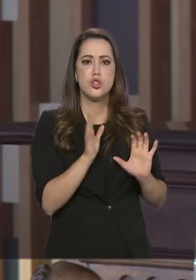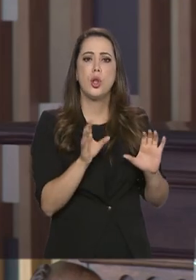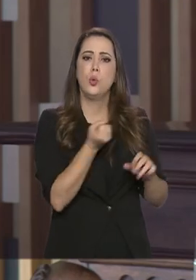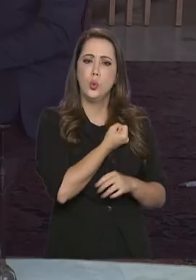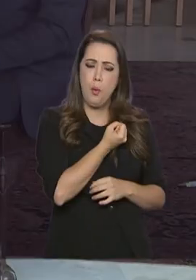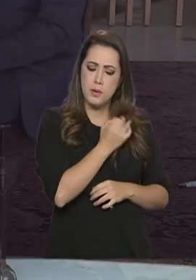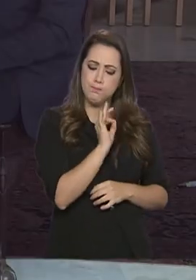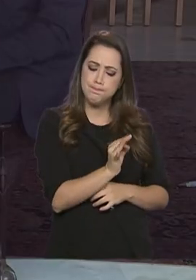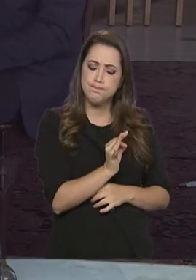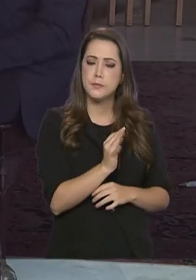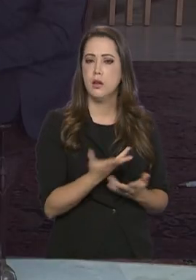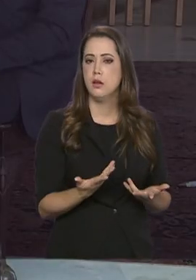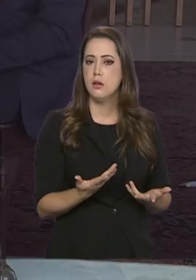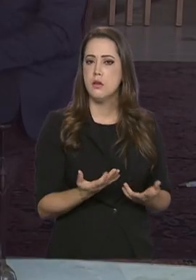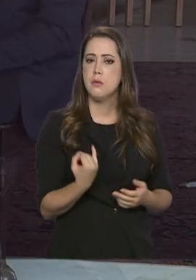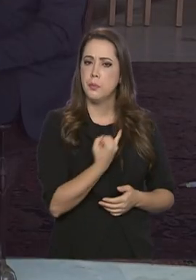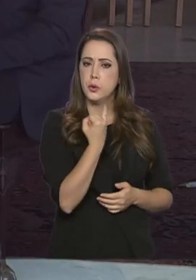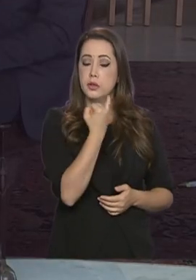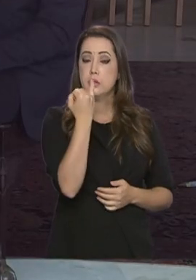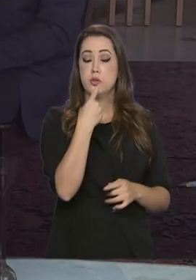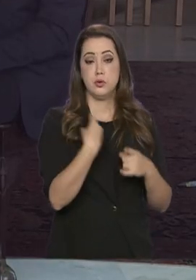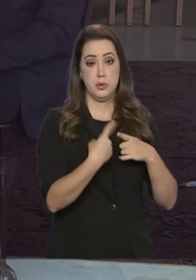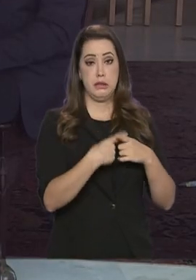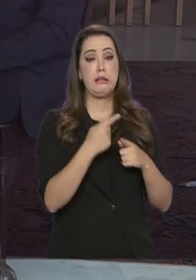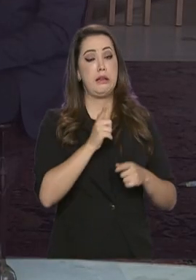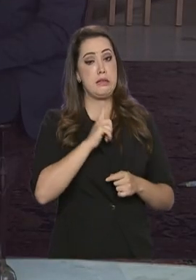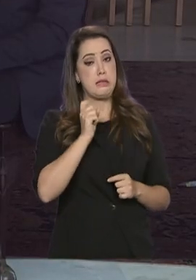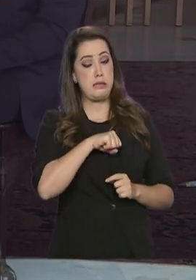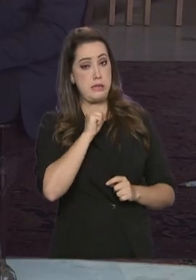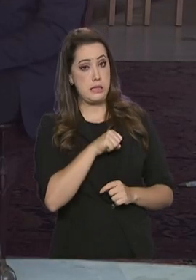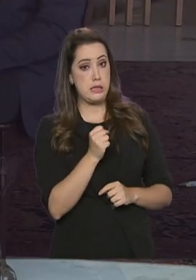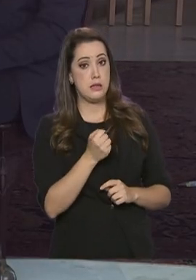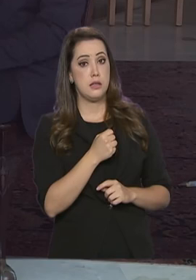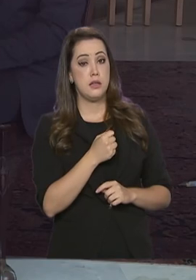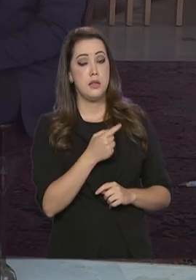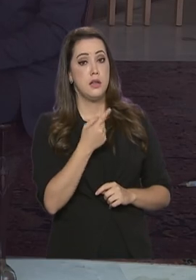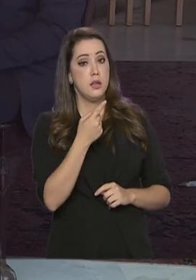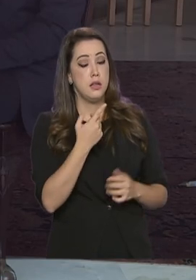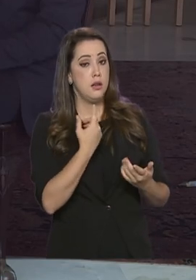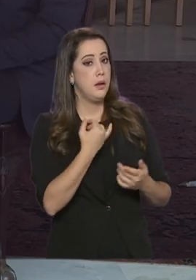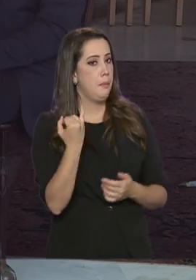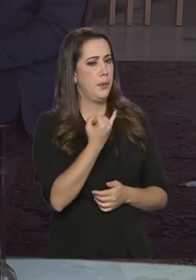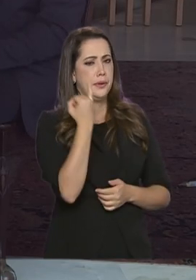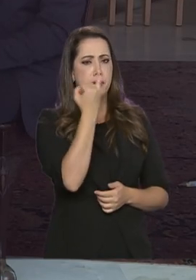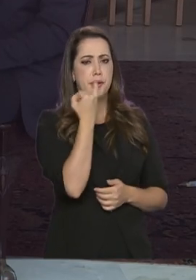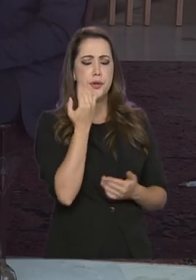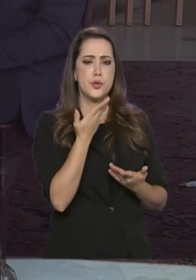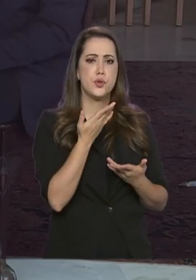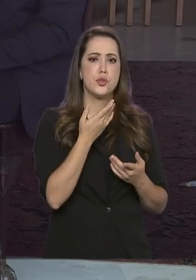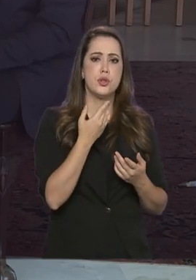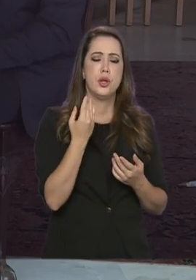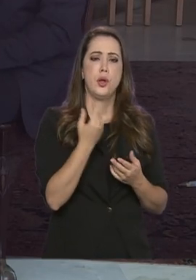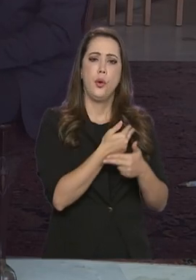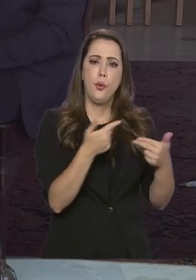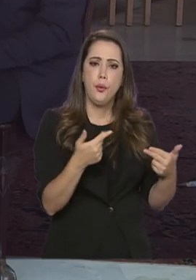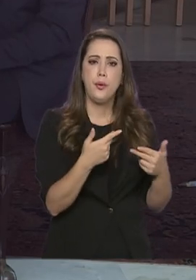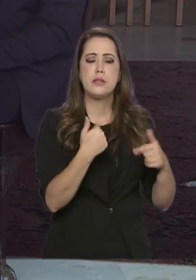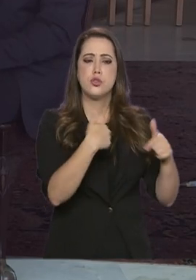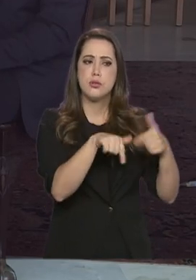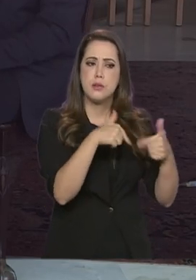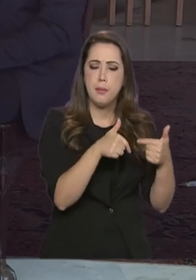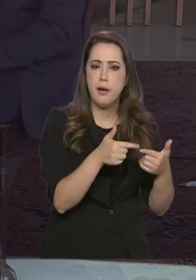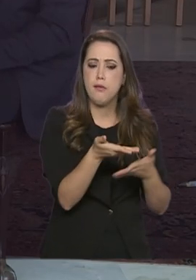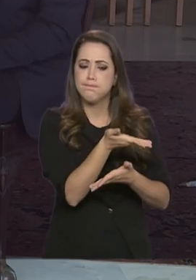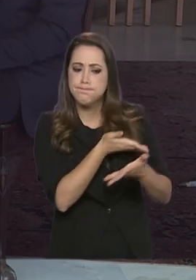se justifica, né? Porque há, realmente, interesses presentes aos interesses comerciais, que você mencionava no começo, interesses de